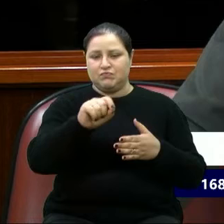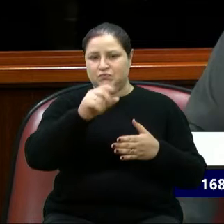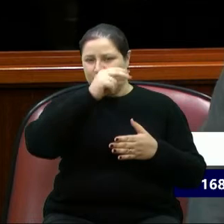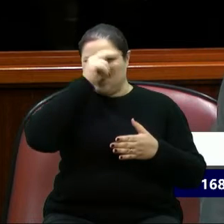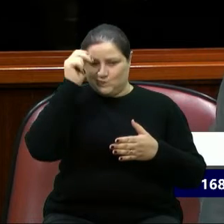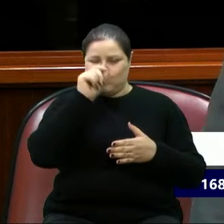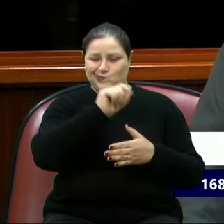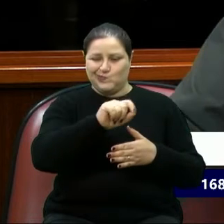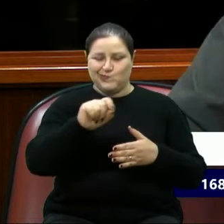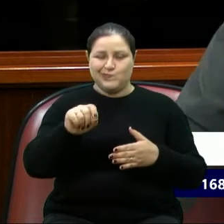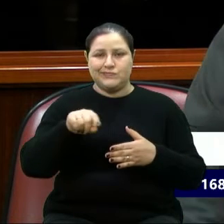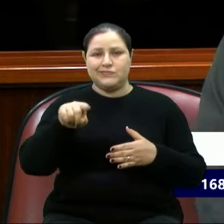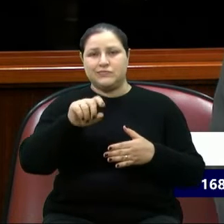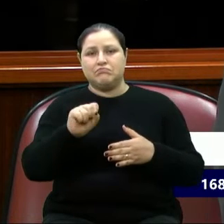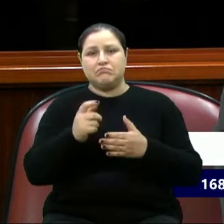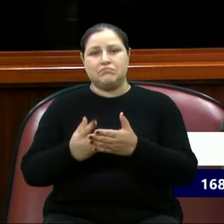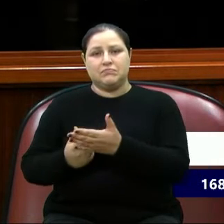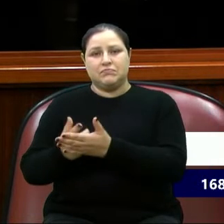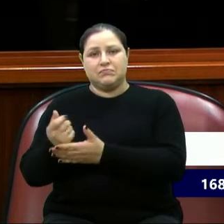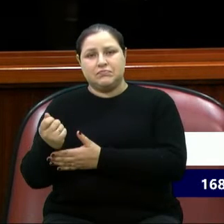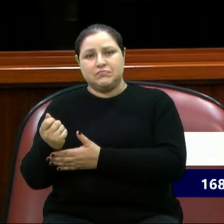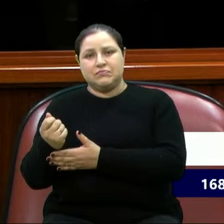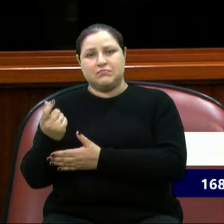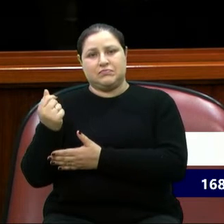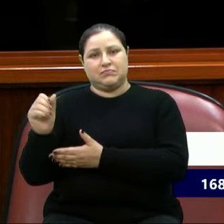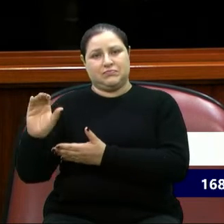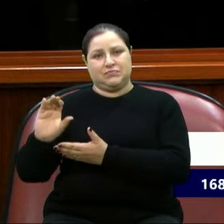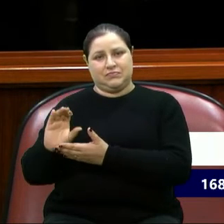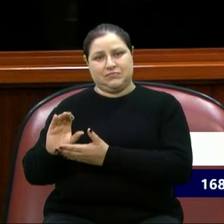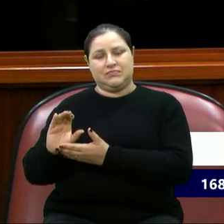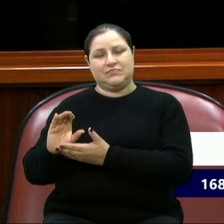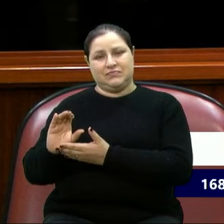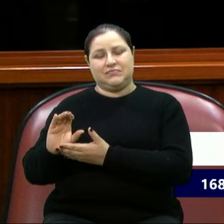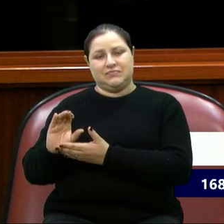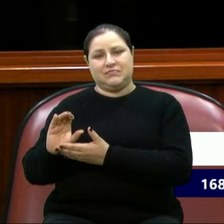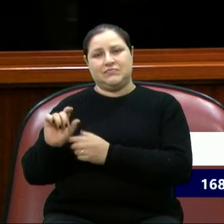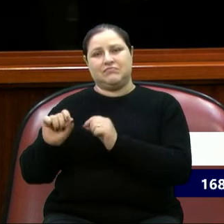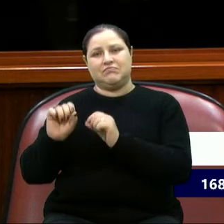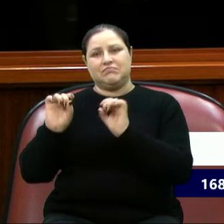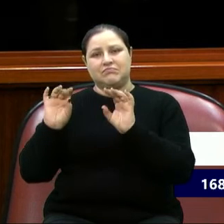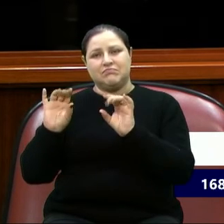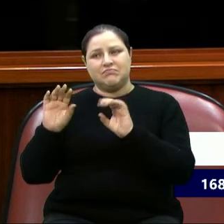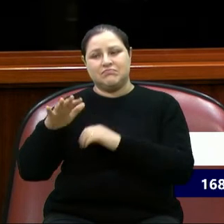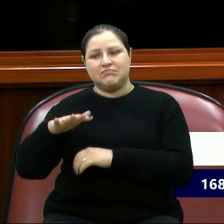poder adquirir com esse recurso, especialmente na área da